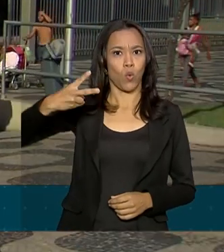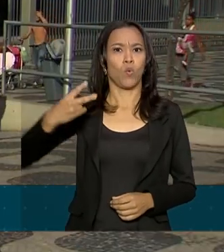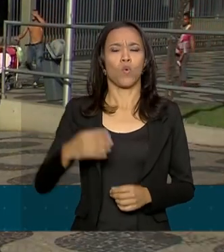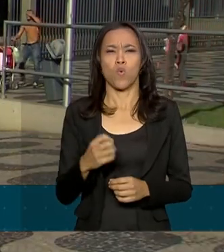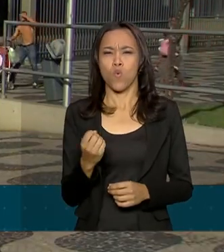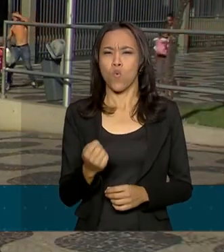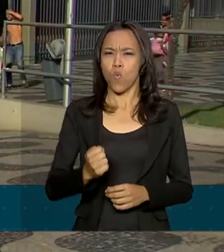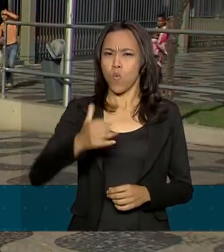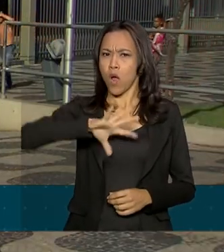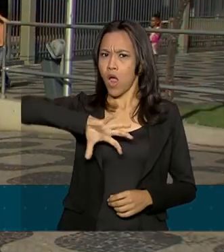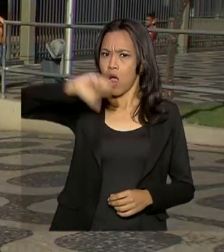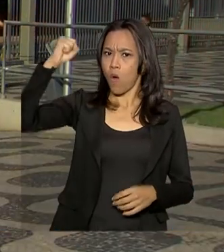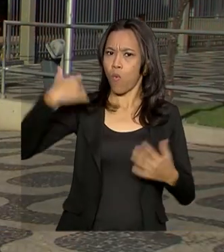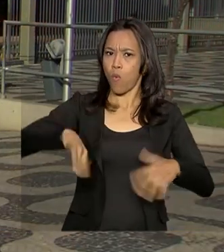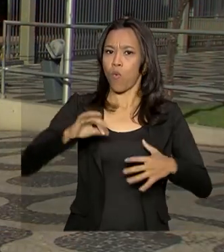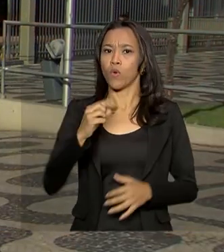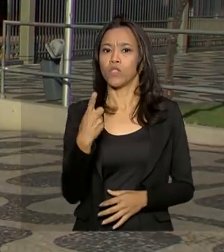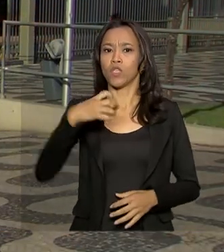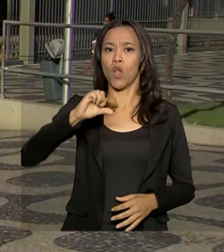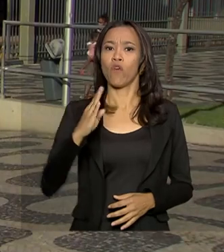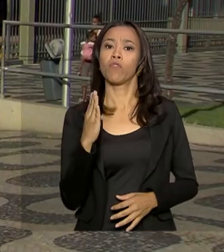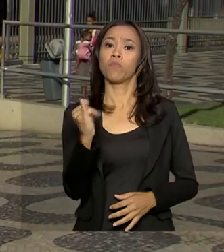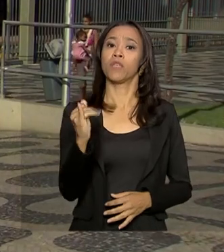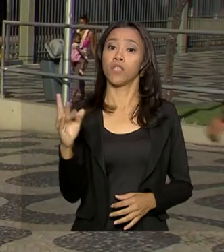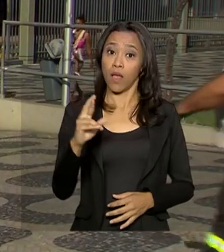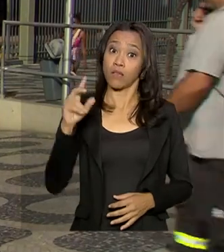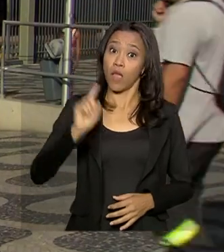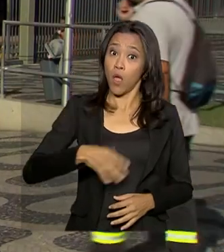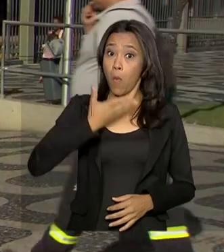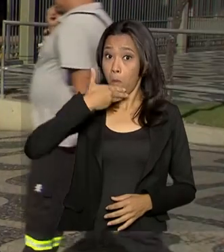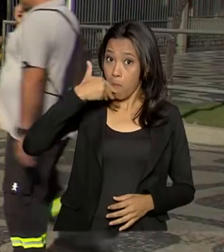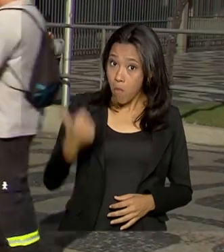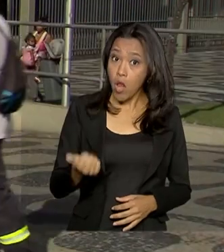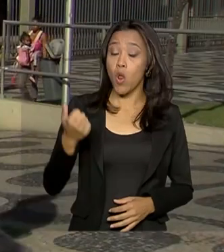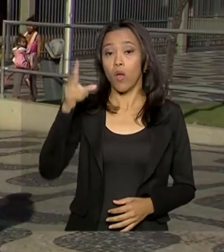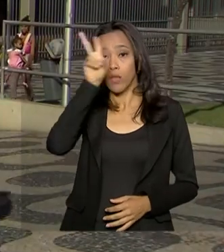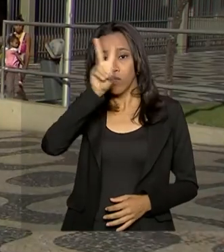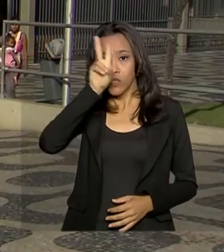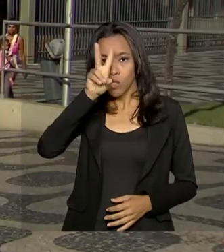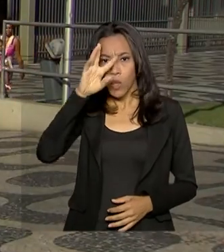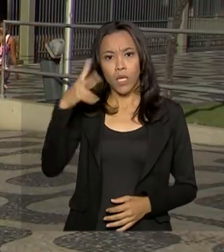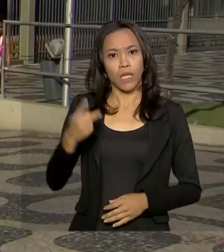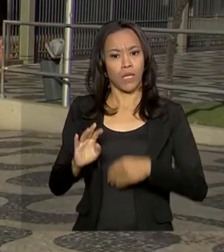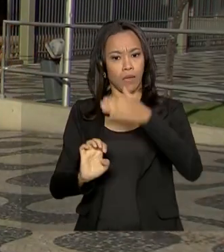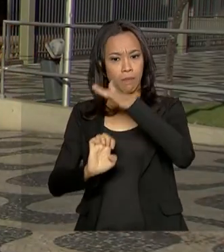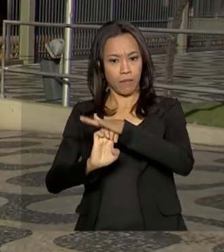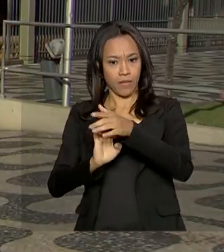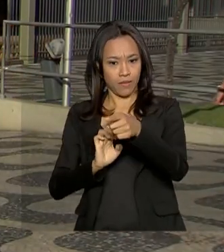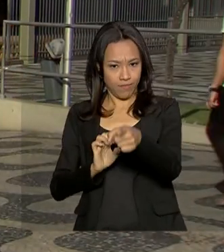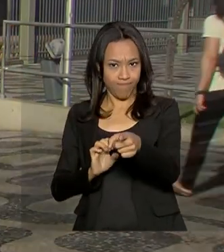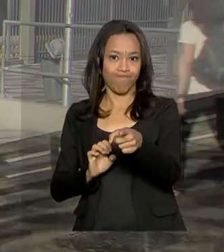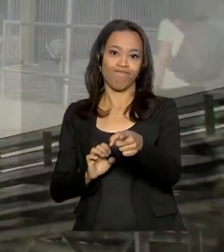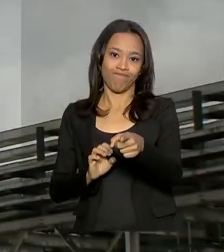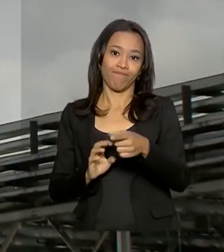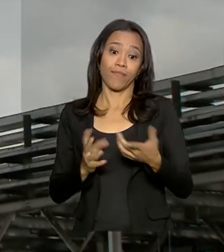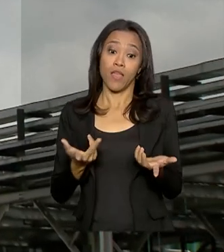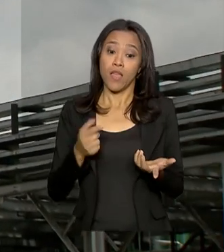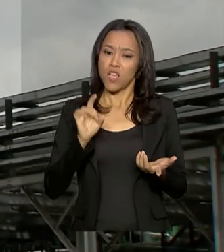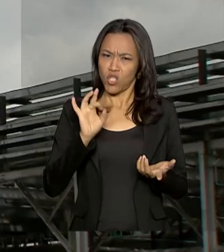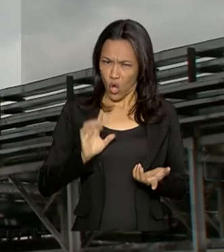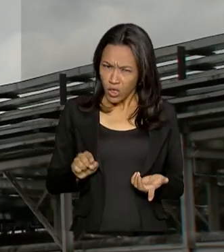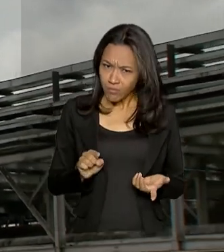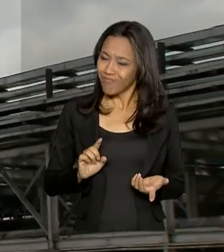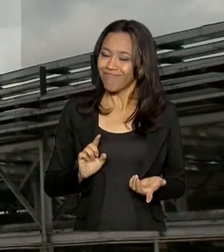19 bilhões de reais de abril a junho é o melhor resultado trimestral da história da Petrobras. Mas não é só isso. O resultado